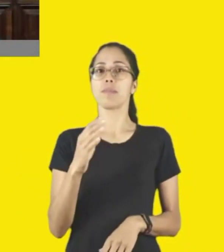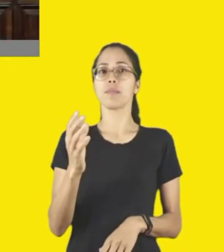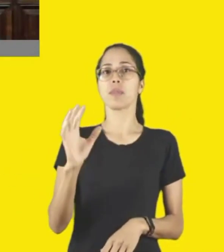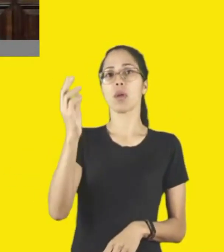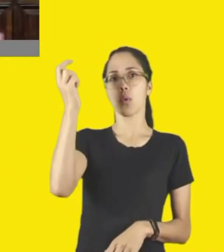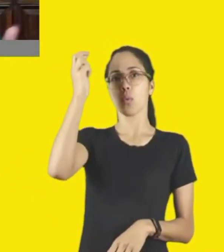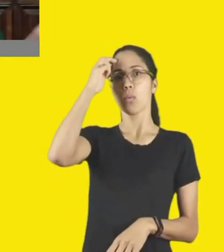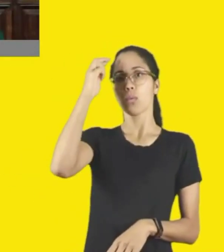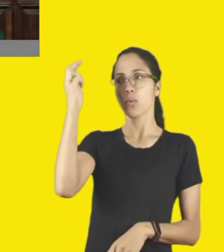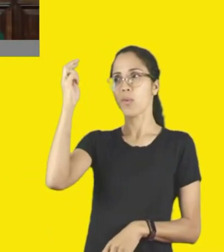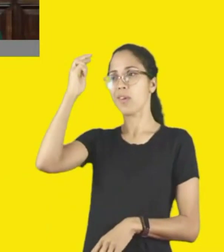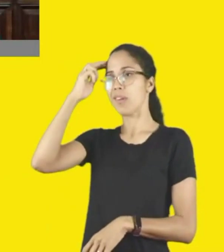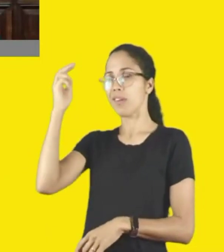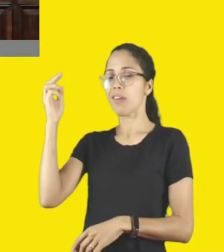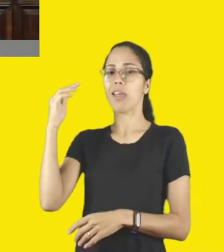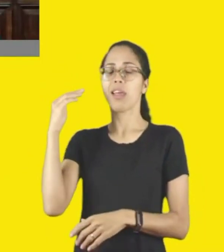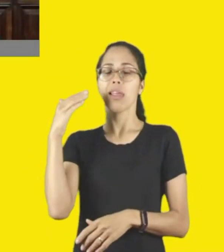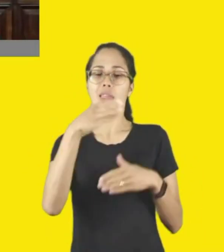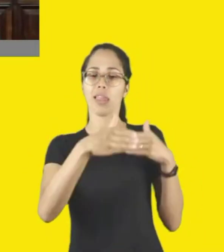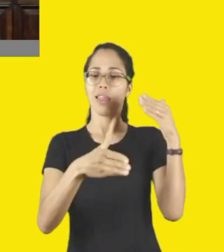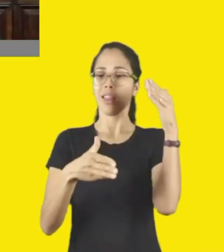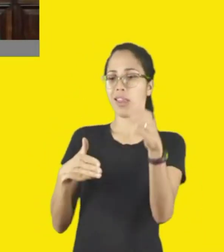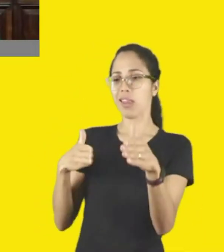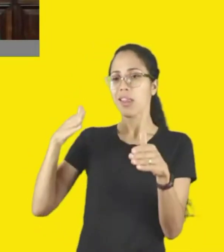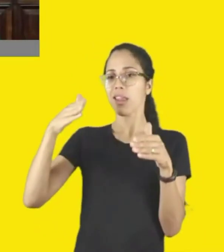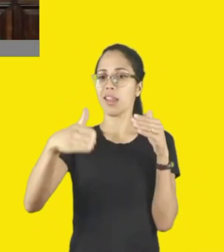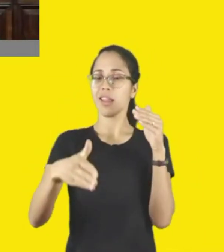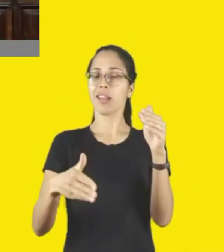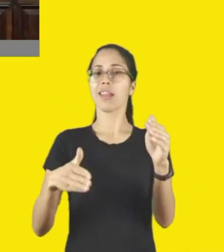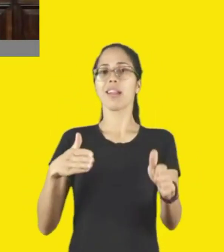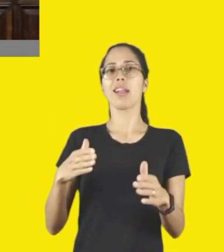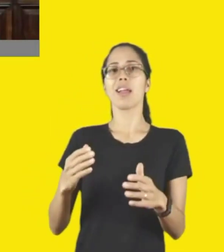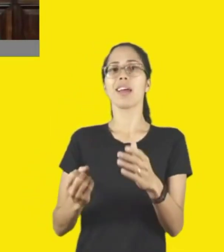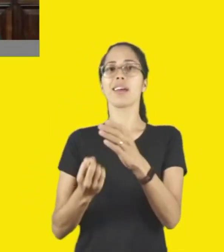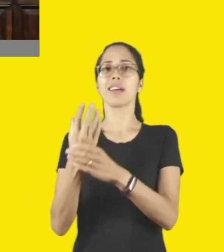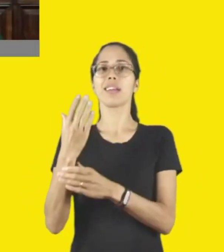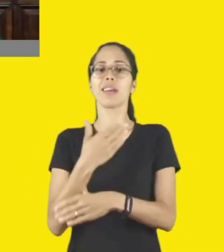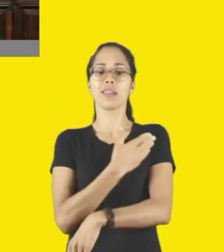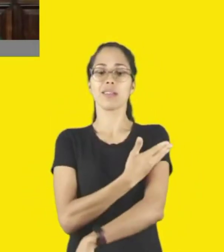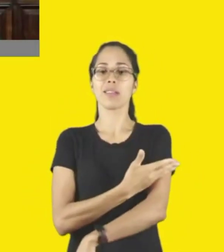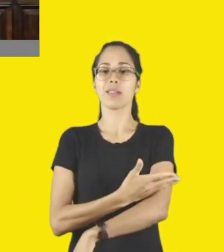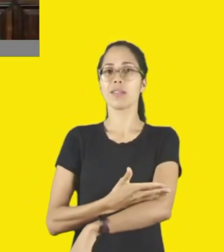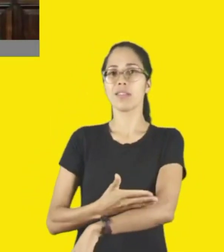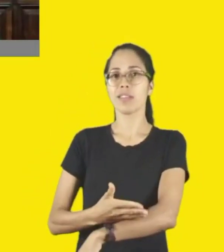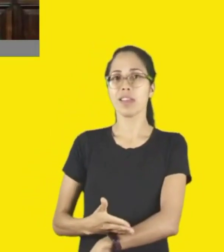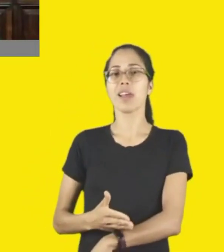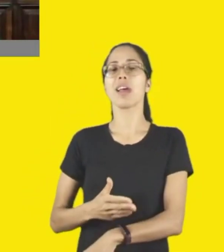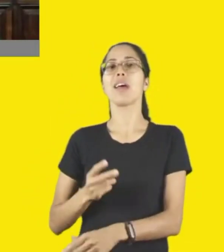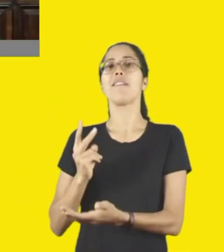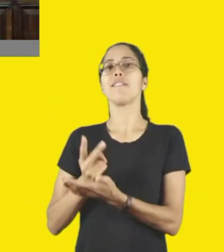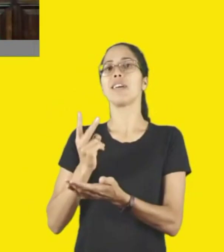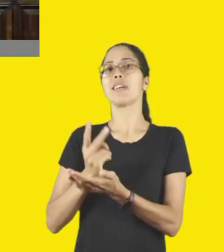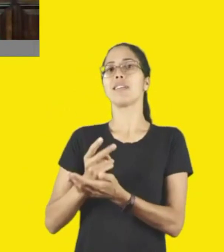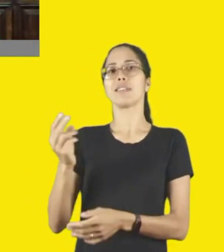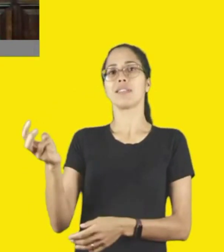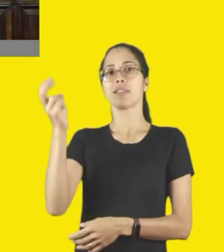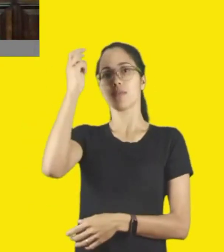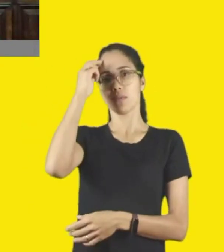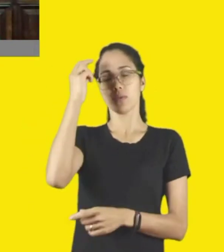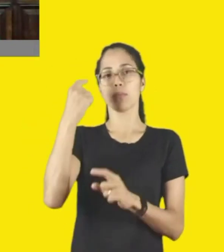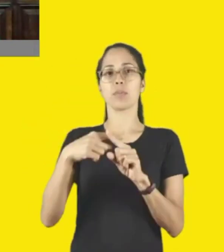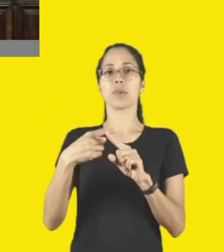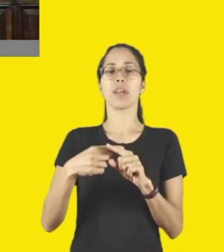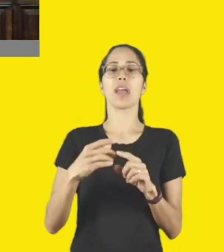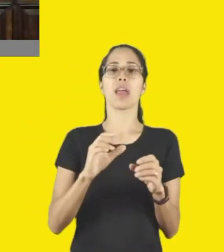agenda, a gente também cria o hábito da frequência na cultura, porque isso também um pouco a pandemia nos tirou, a gente